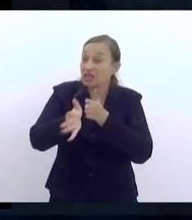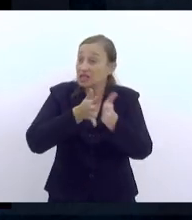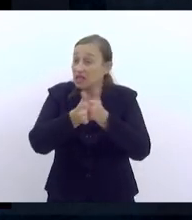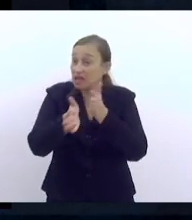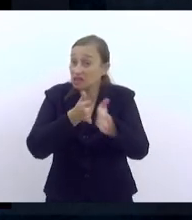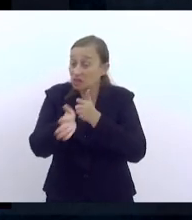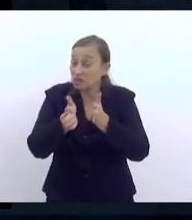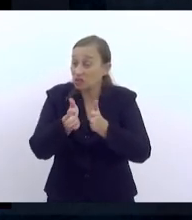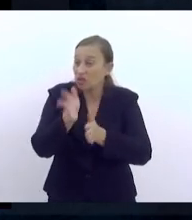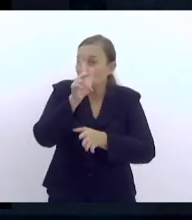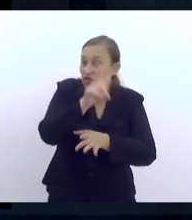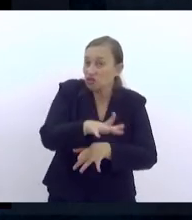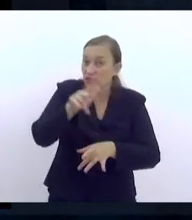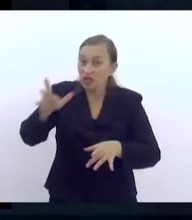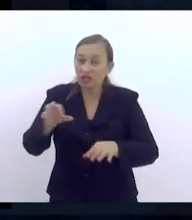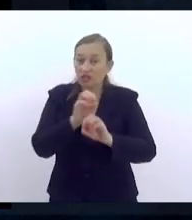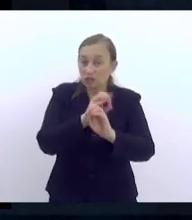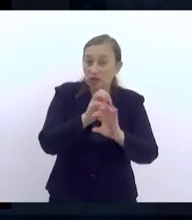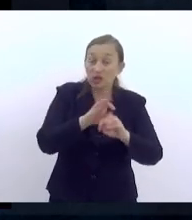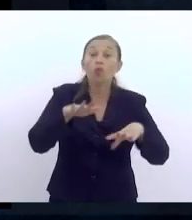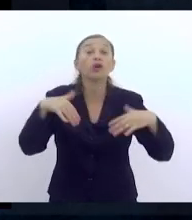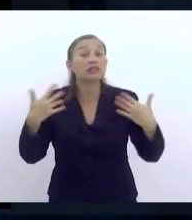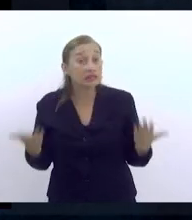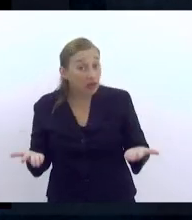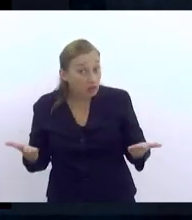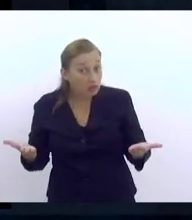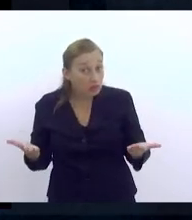diferente a educação. Então,